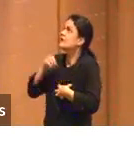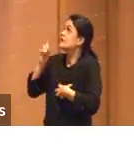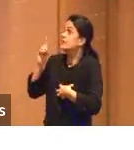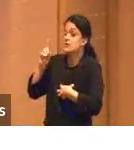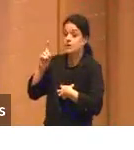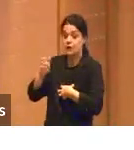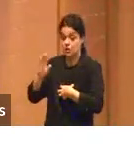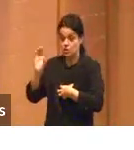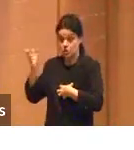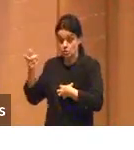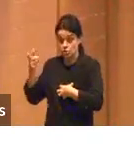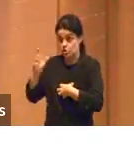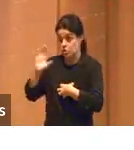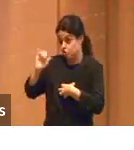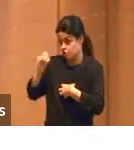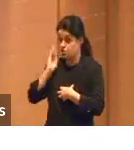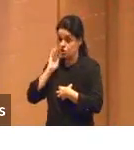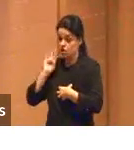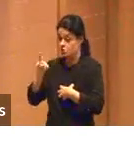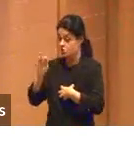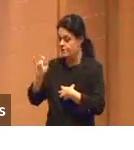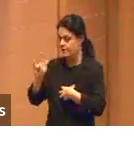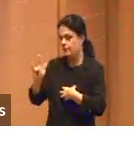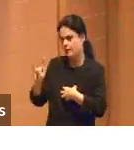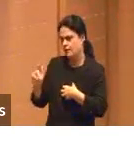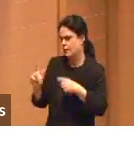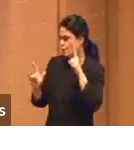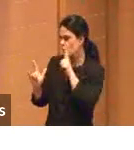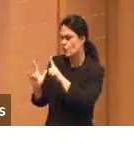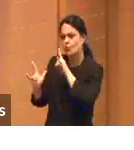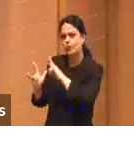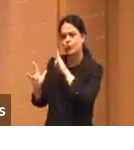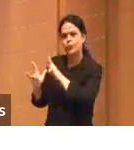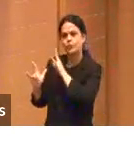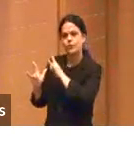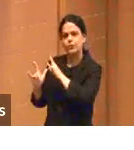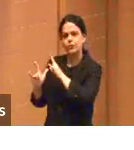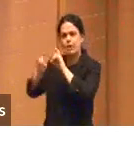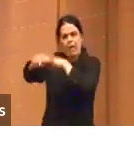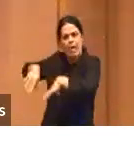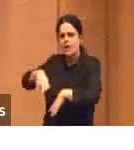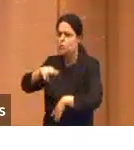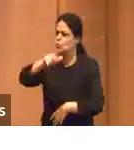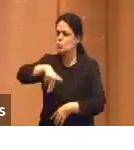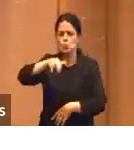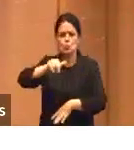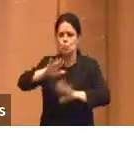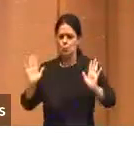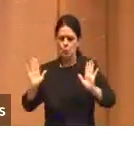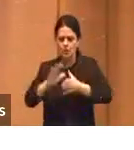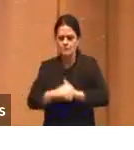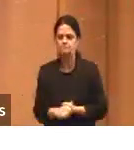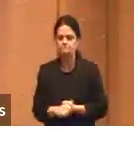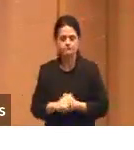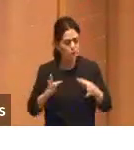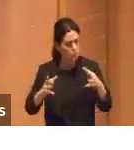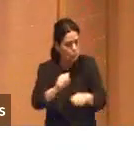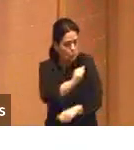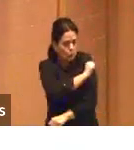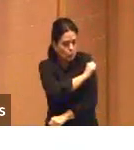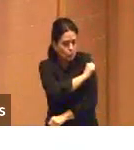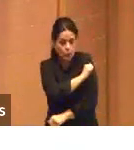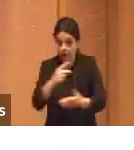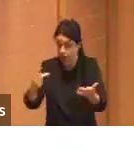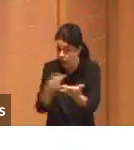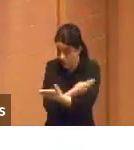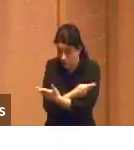frente. É isso que está acontecendo com todos os meus estudantes. E os professores estão atentos